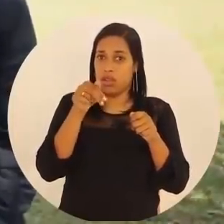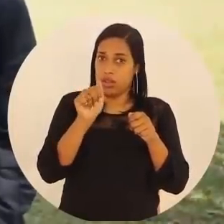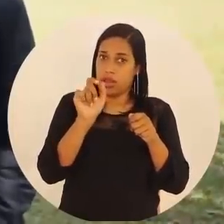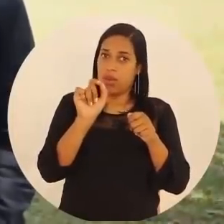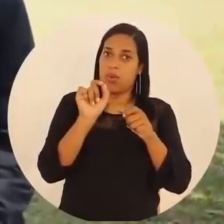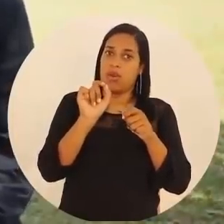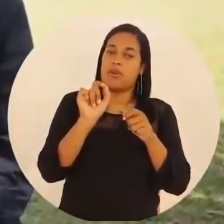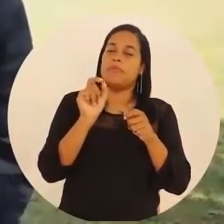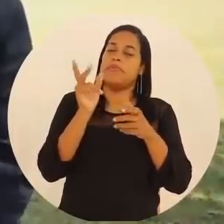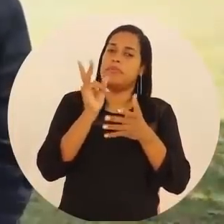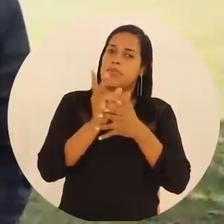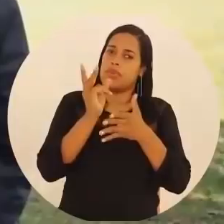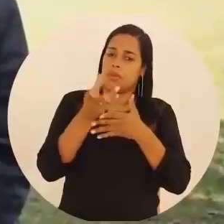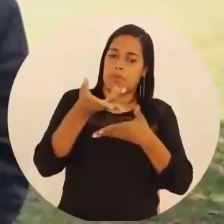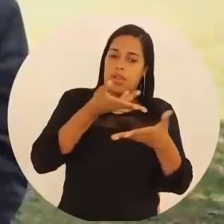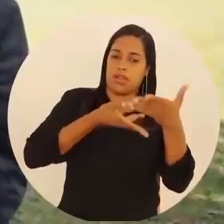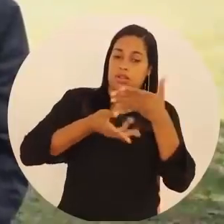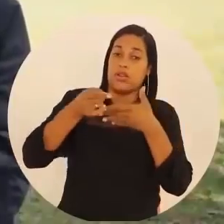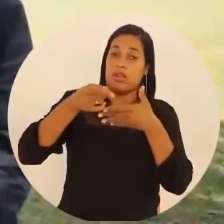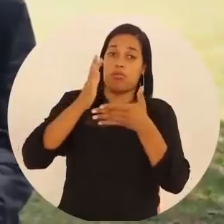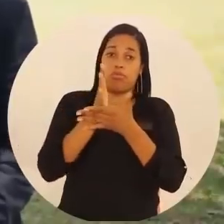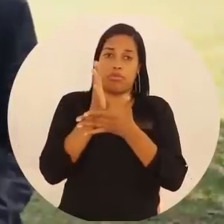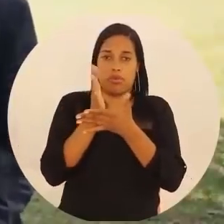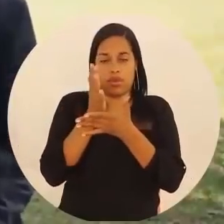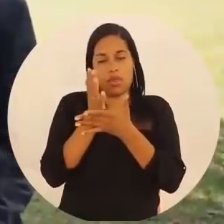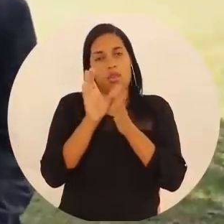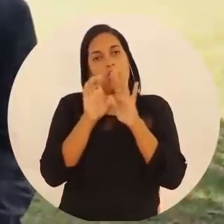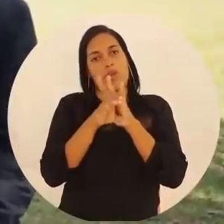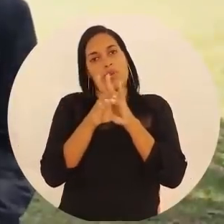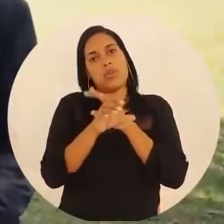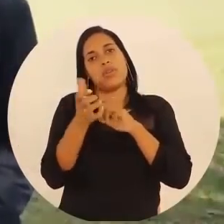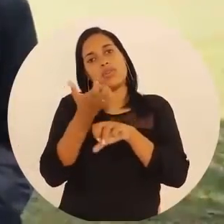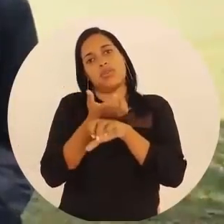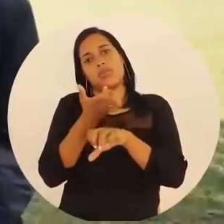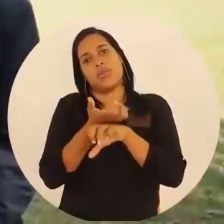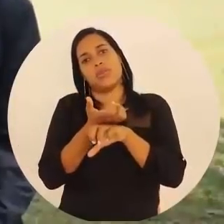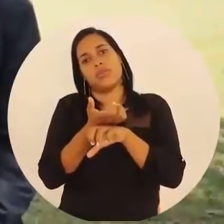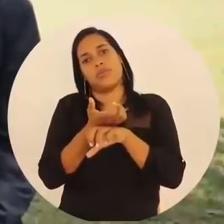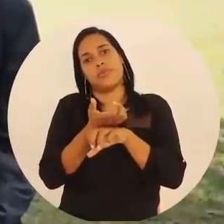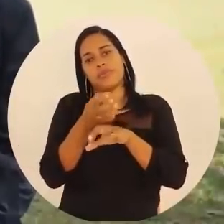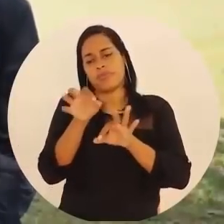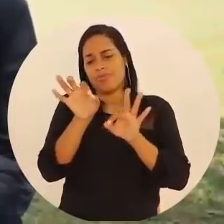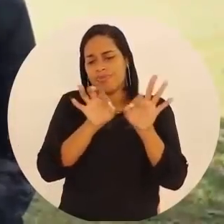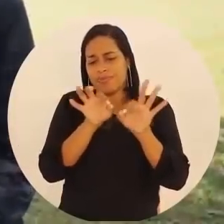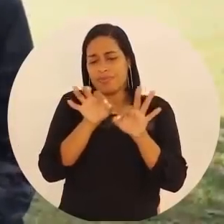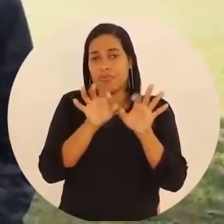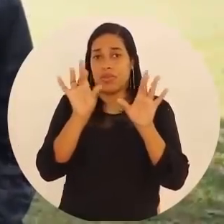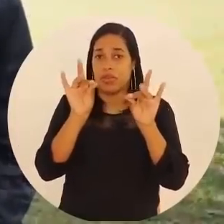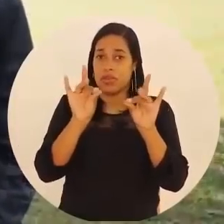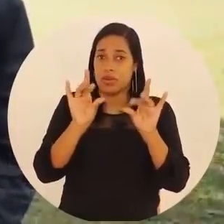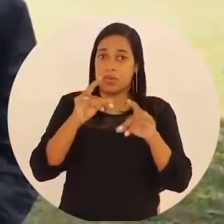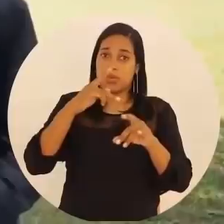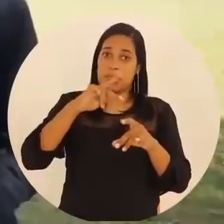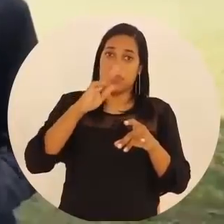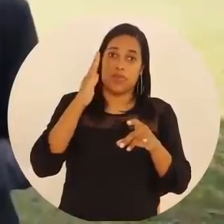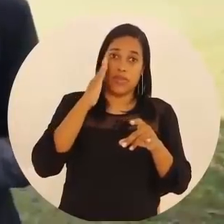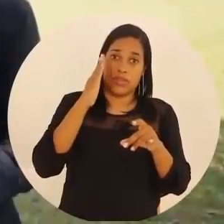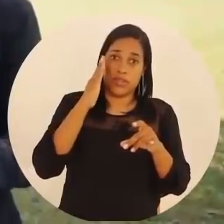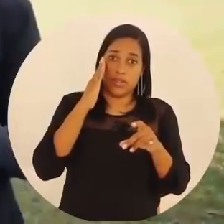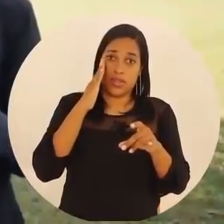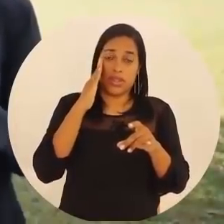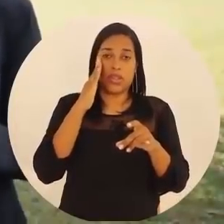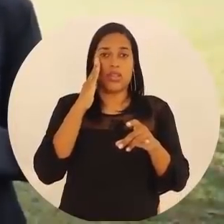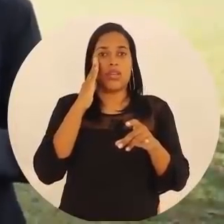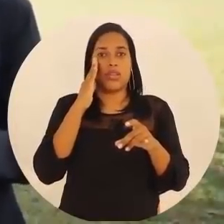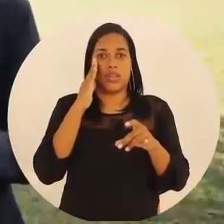relacionadas e estão relacionadas ao nosso caderno, conteúdo da nossa disciplina. E elas foram preparadas especialmente para vocês escutarem